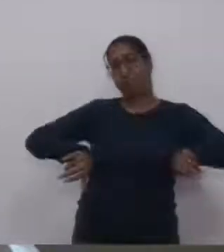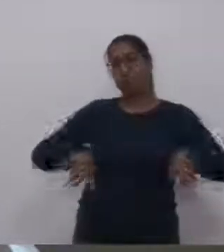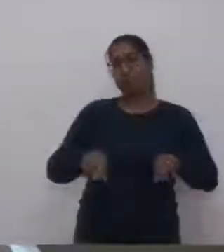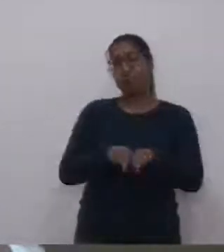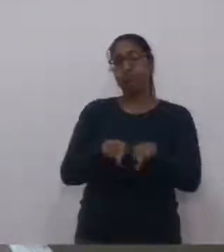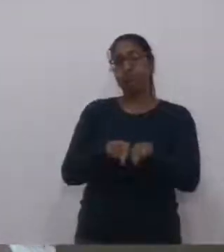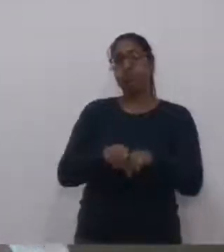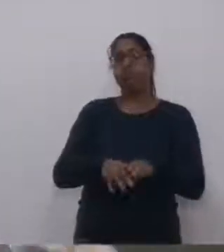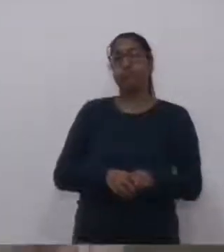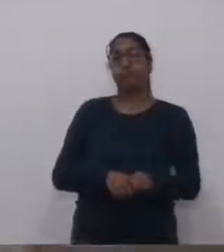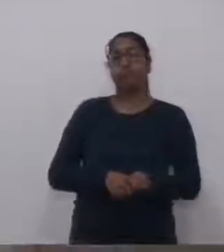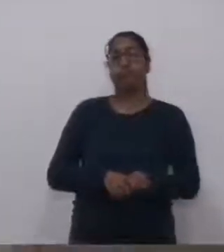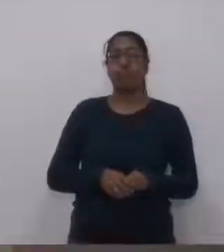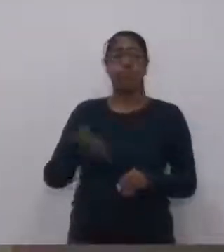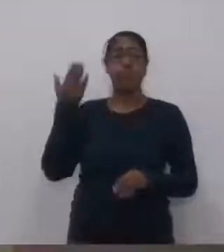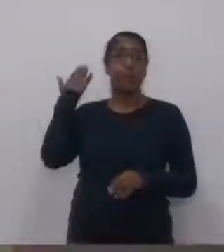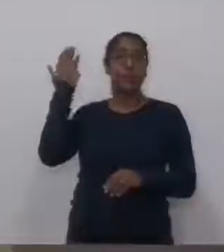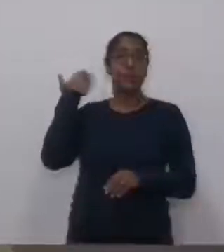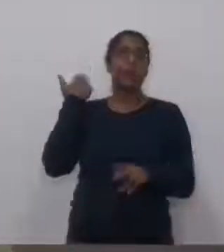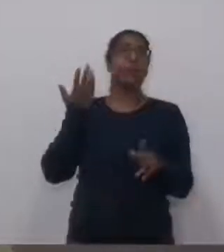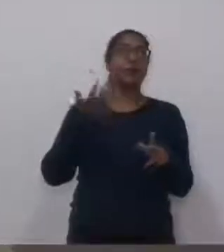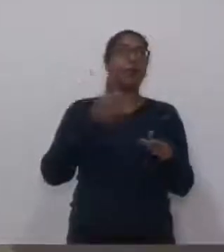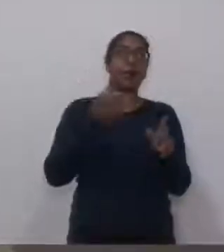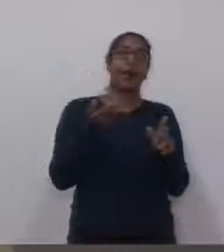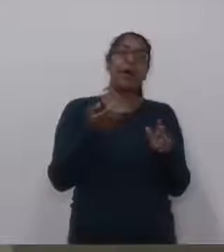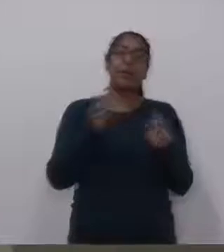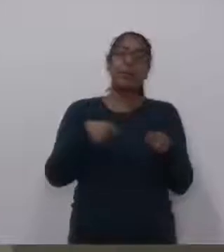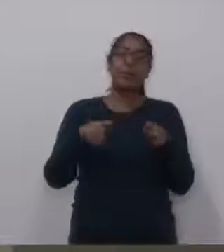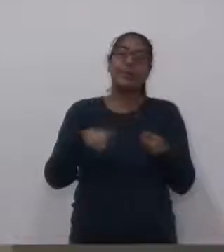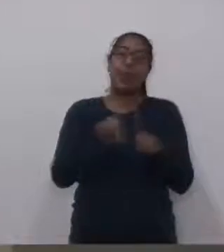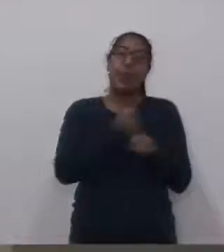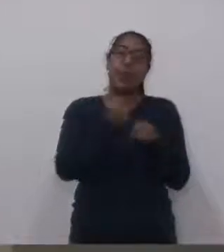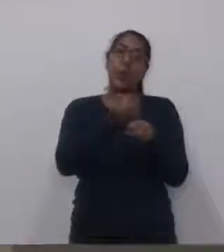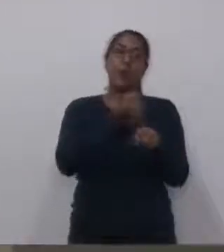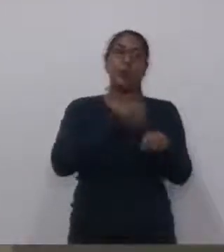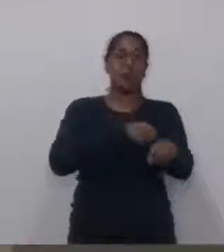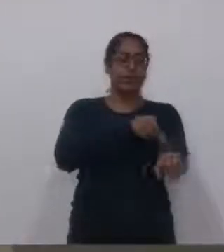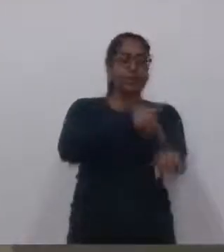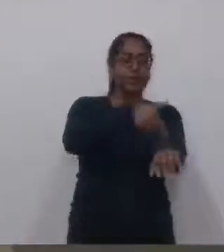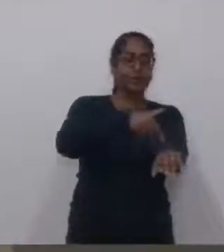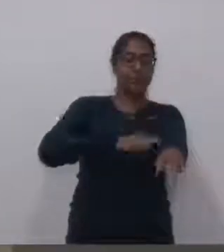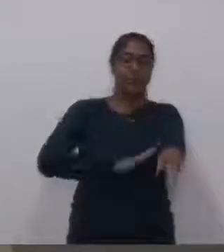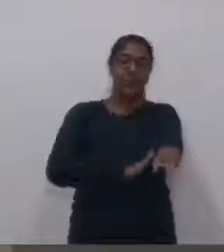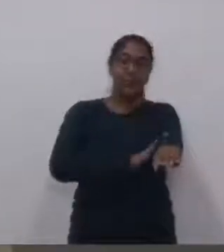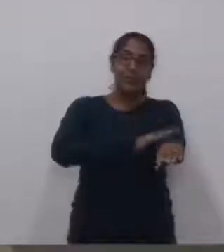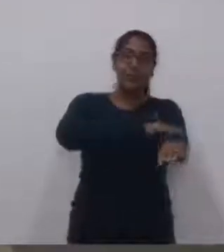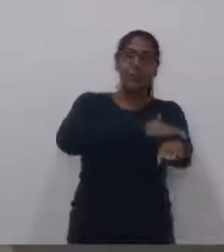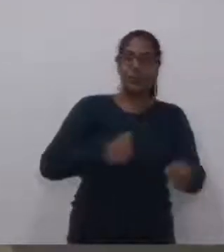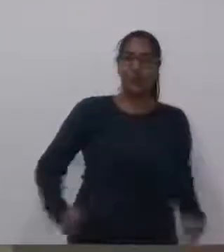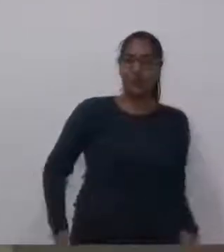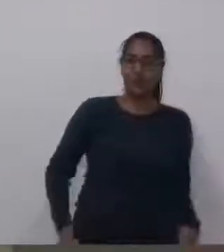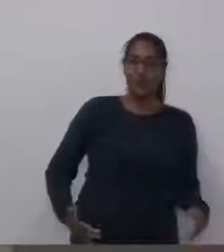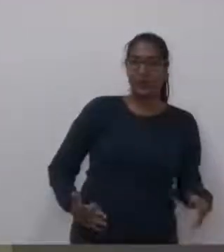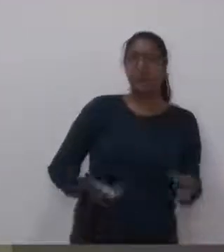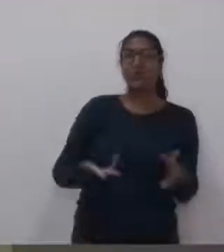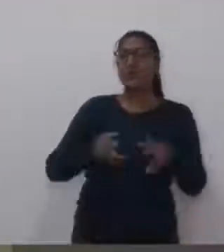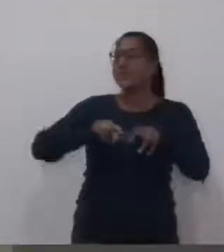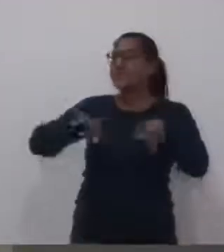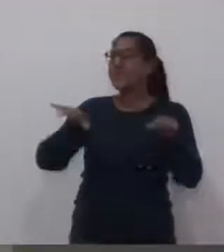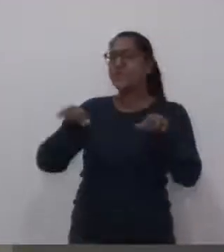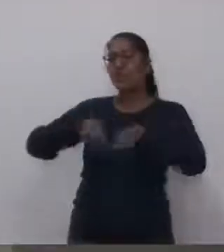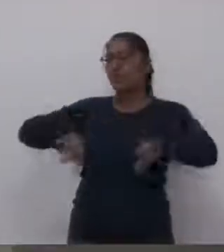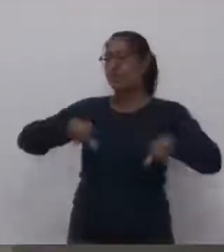acessibilidade, a rampas de acesso e tudo, mas ainda falta muito para chegar no que a gente gostaria, e é algo que, pelo menos,